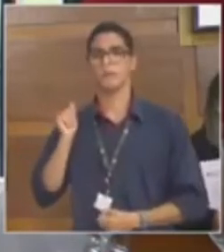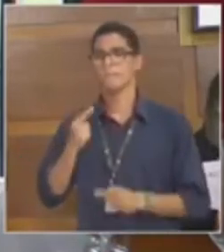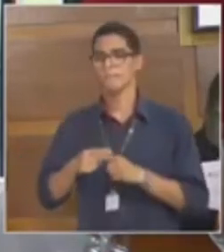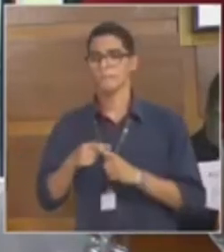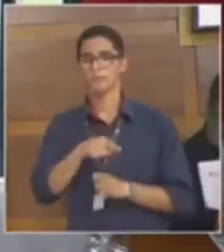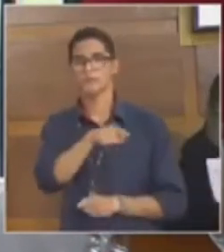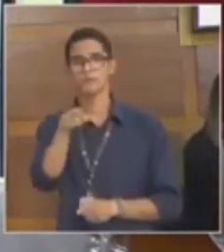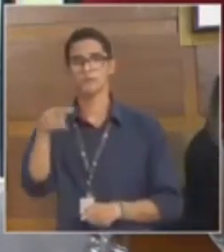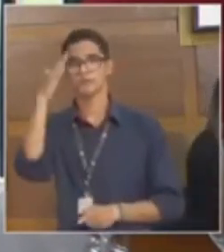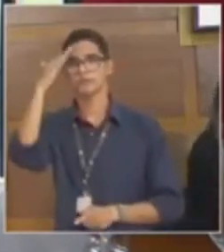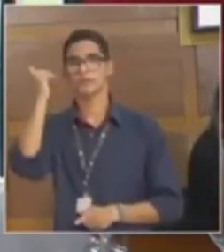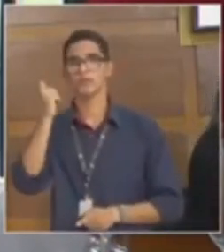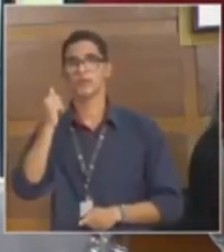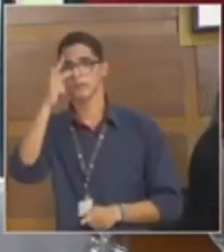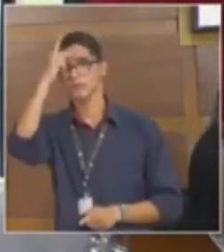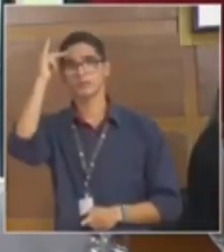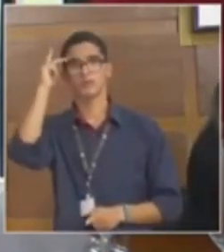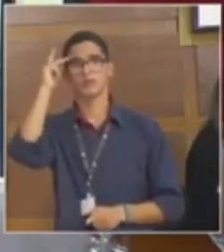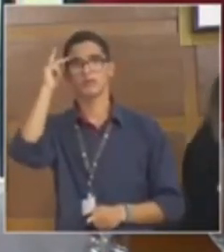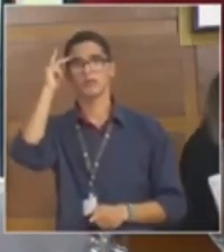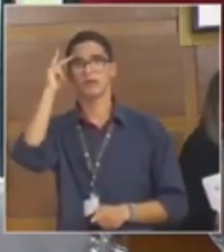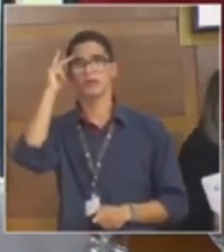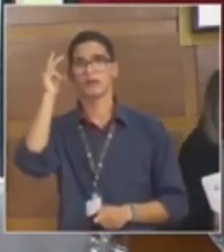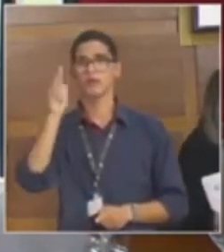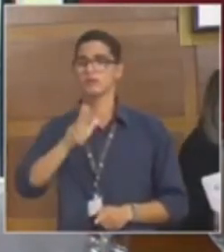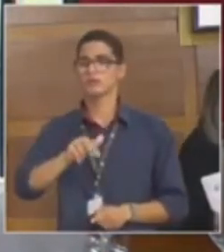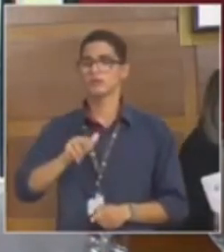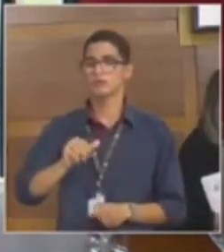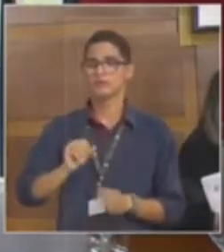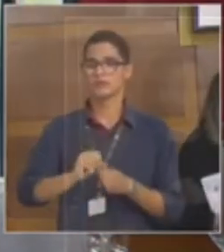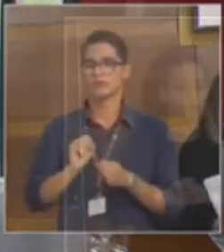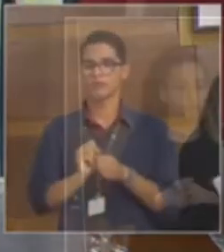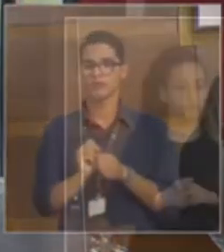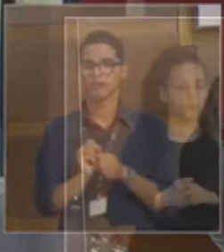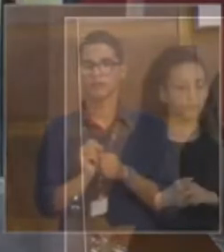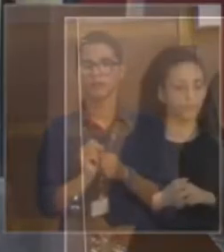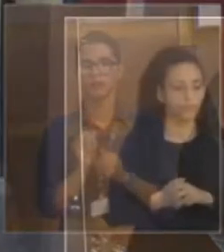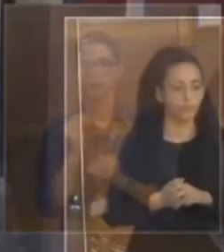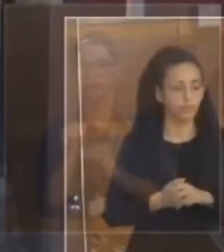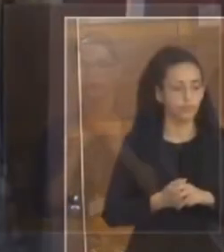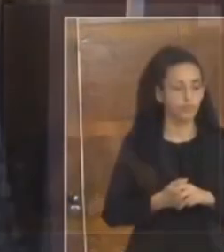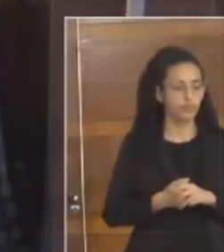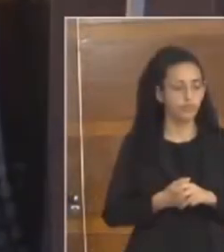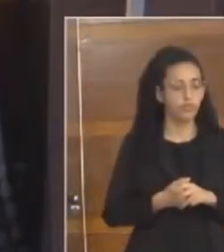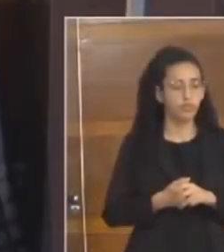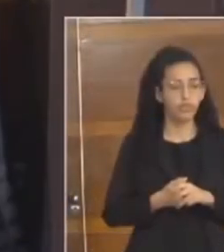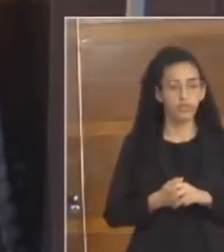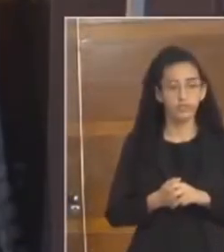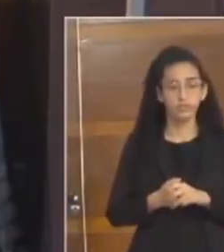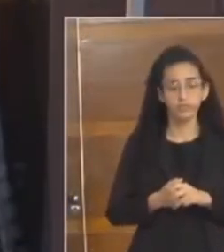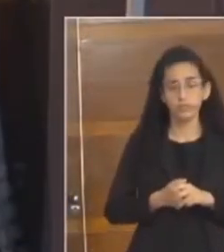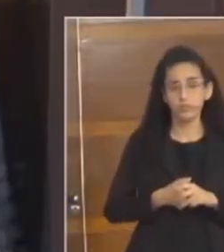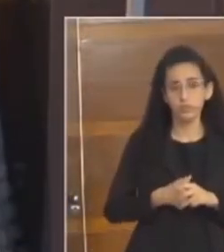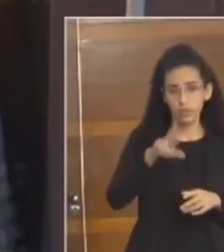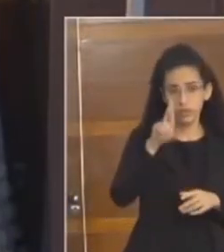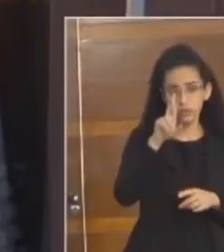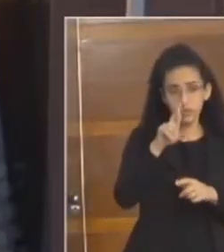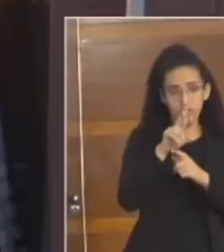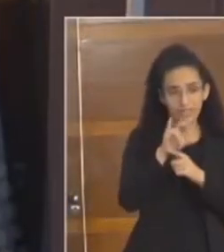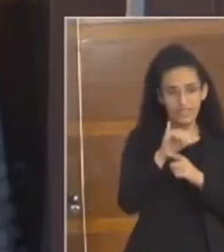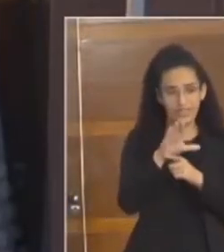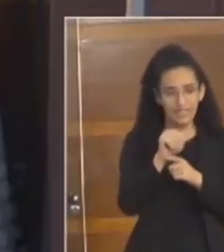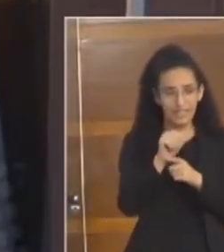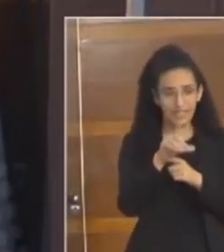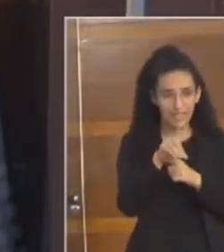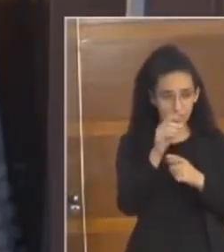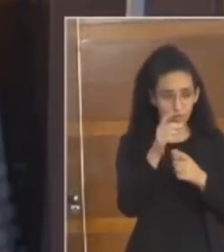quem sabe, o que passa é a pessoa. Então, eu nunca vou fazer palanque no sofrimento do outro. Que o superintendente de trânsito, o senhor